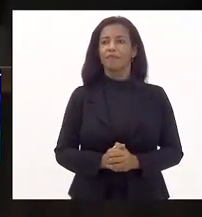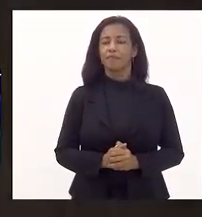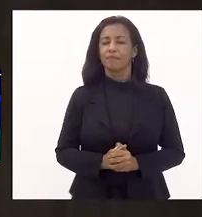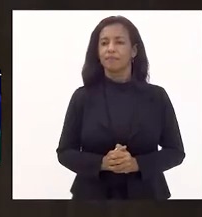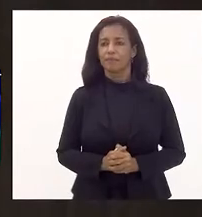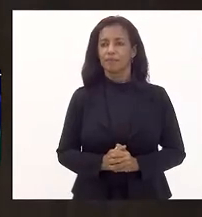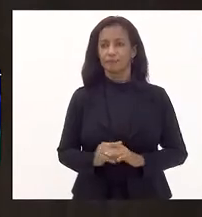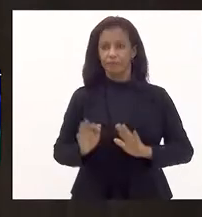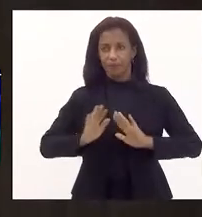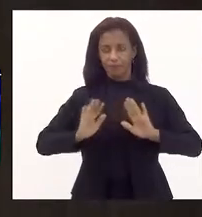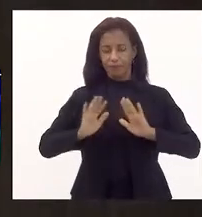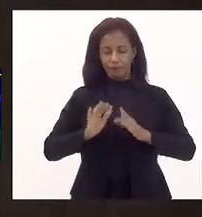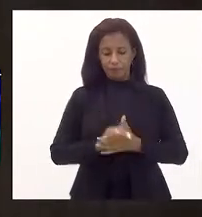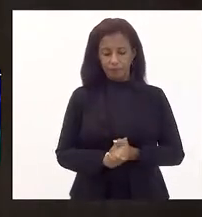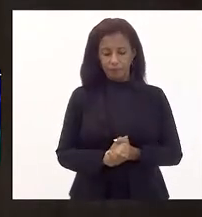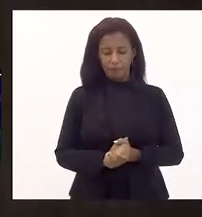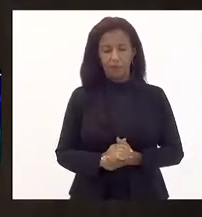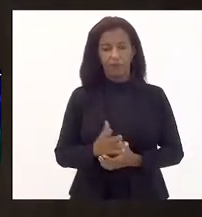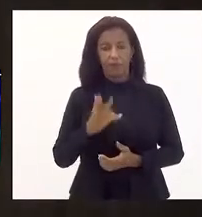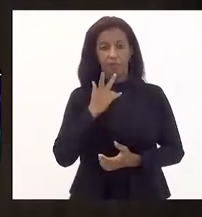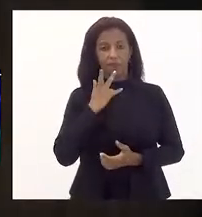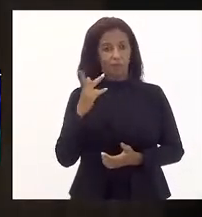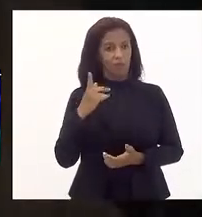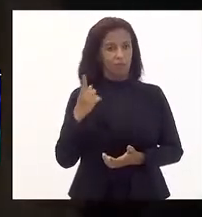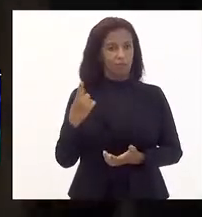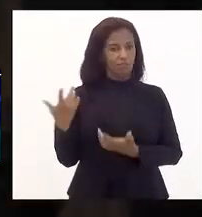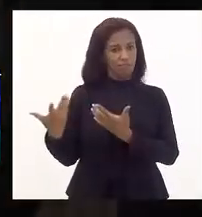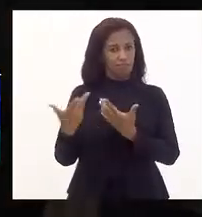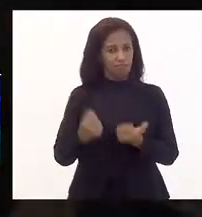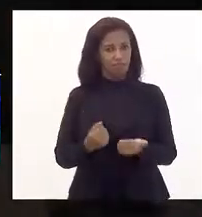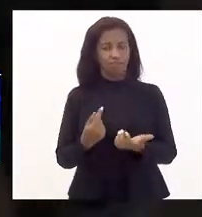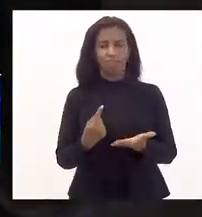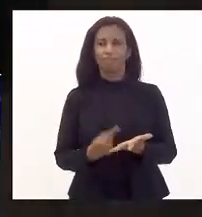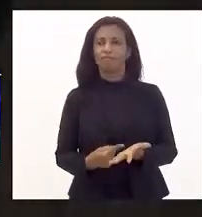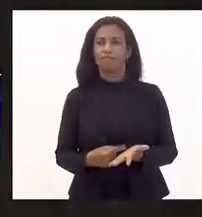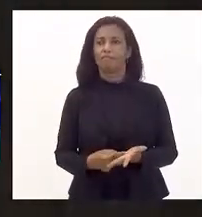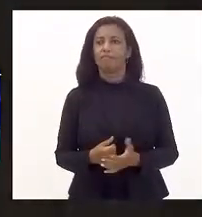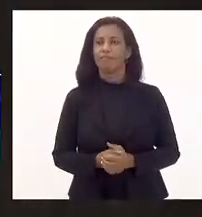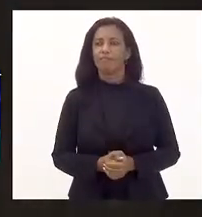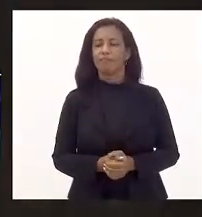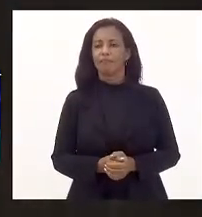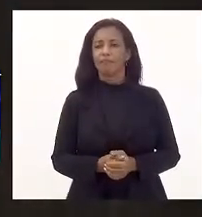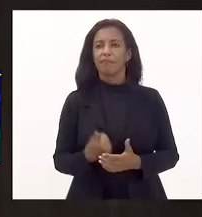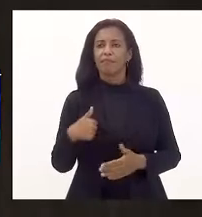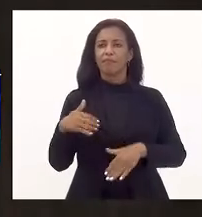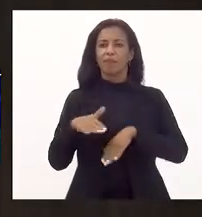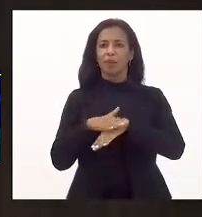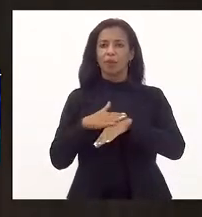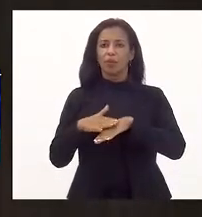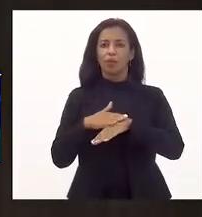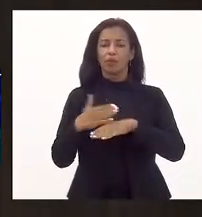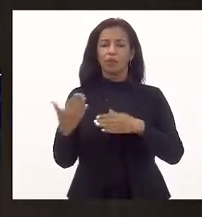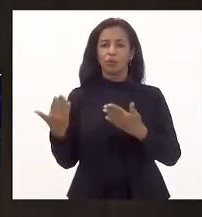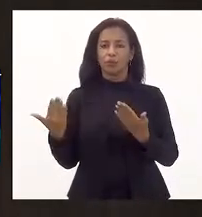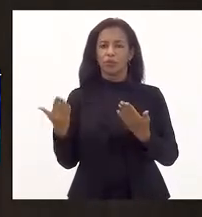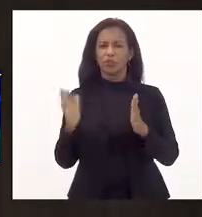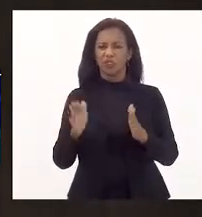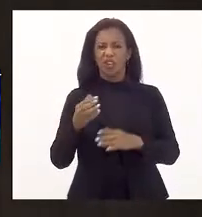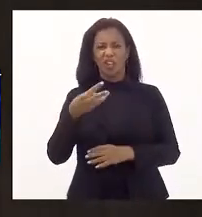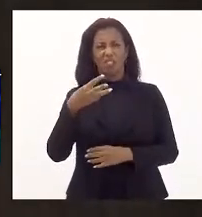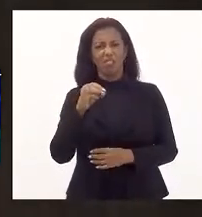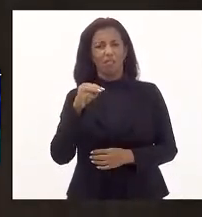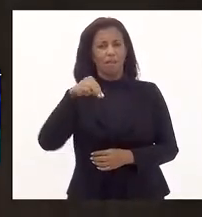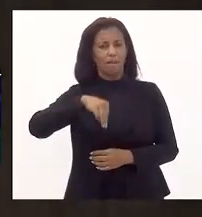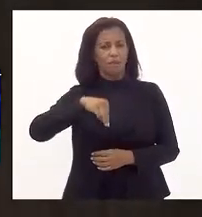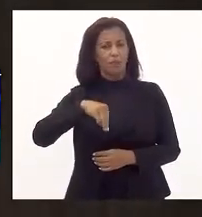Não, Sr. Presidente. Eu só queria confirmar que nos conversamos hoje, pelo menos uma meia hora,